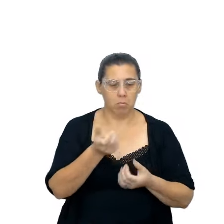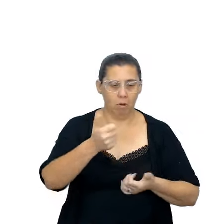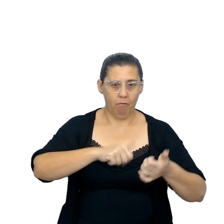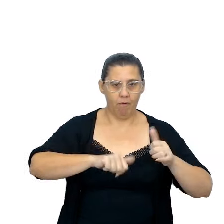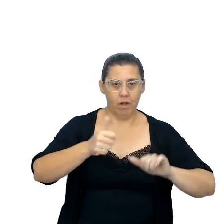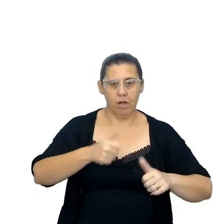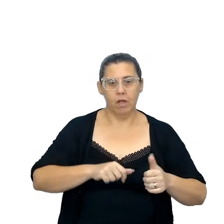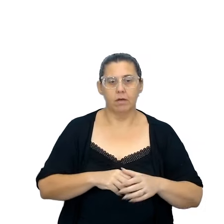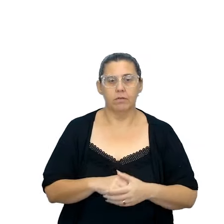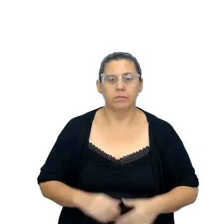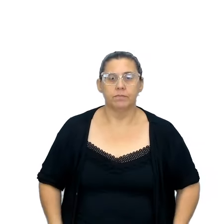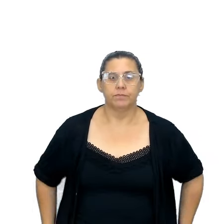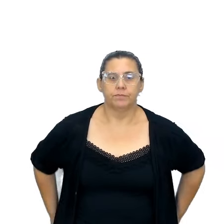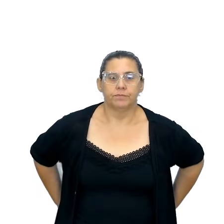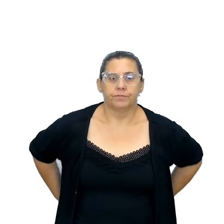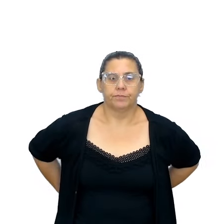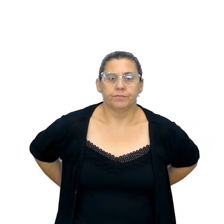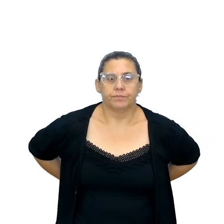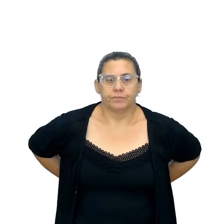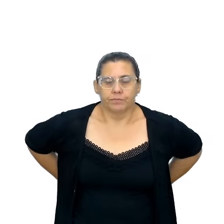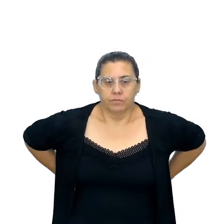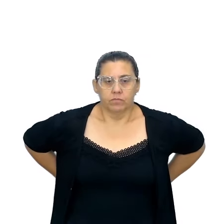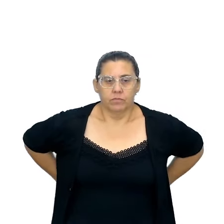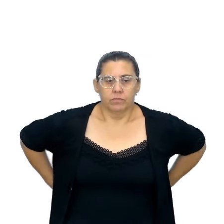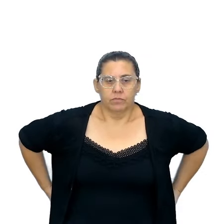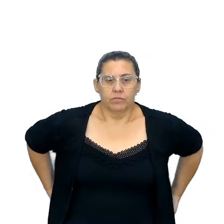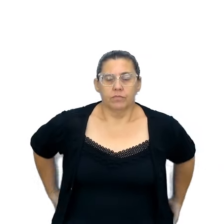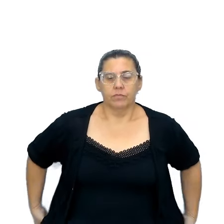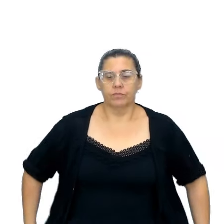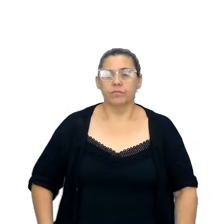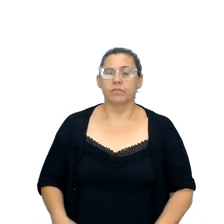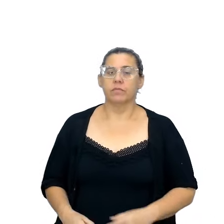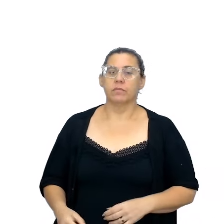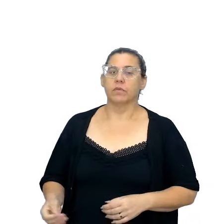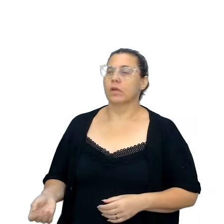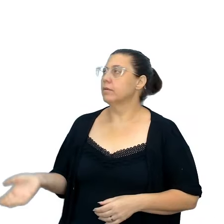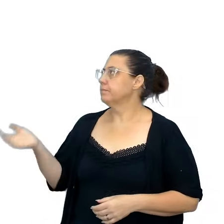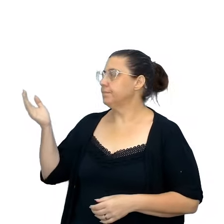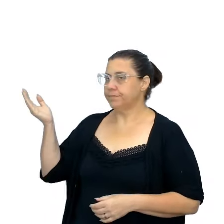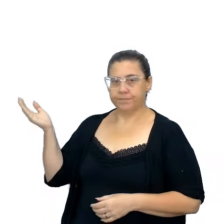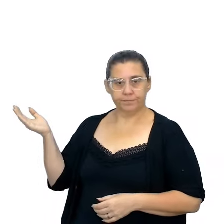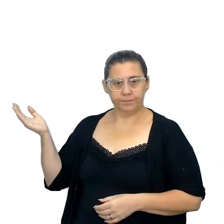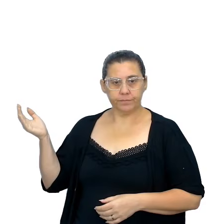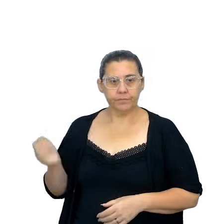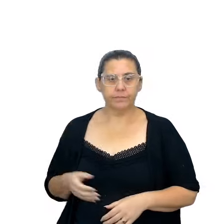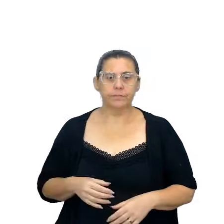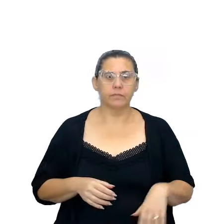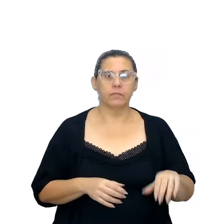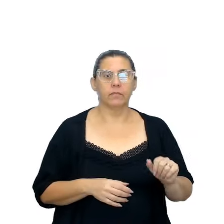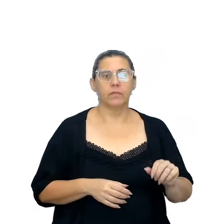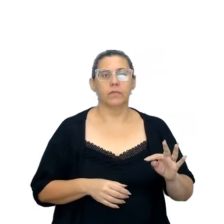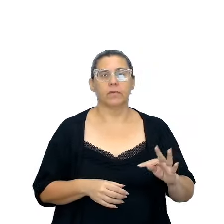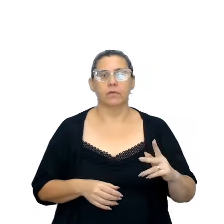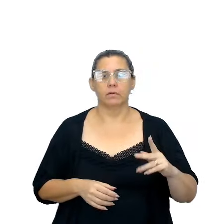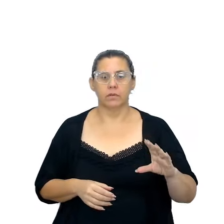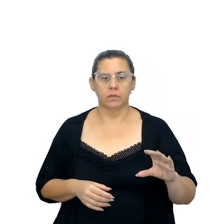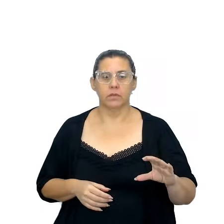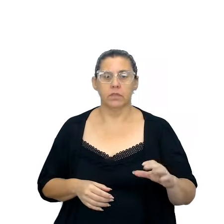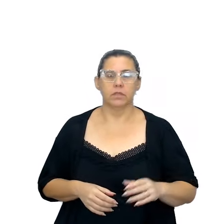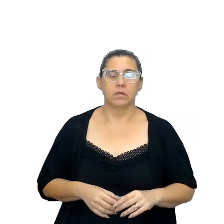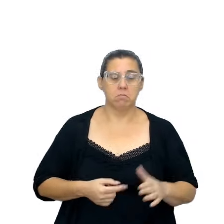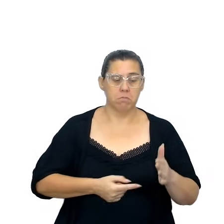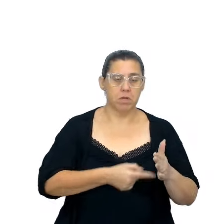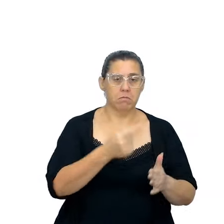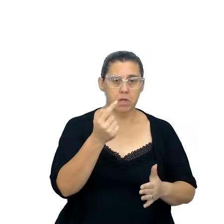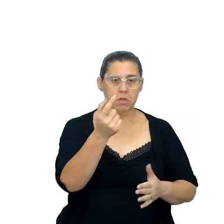nesse projeto também. Aí, professores, estamos aqui pensando no desdobramento para a TPC, então, no primeiro momento, vocês